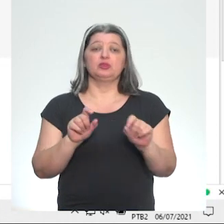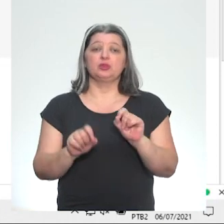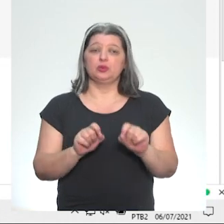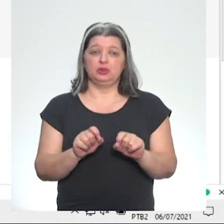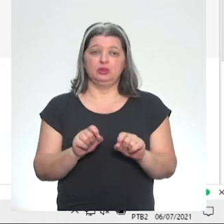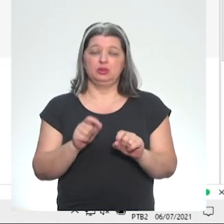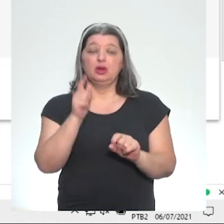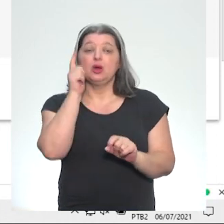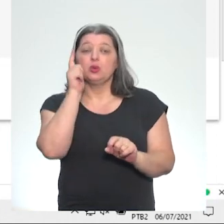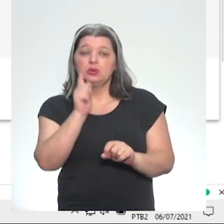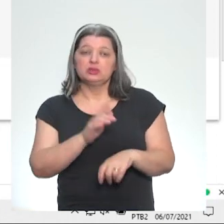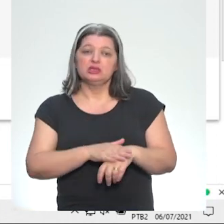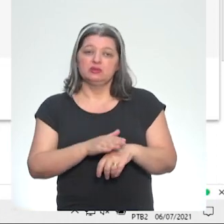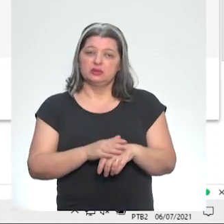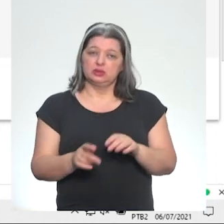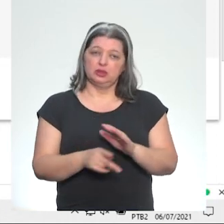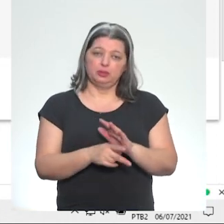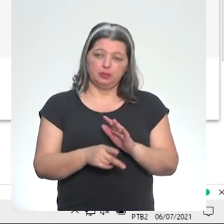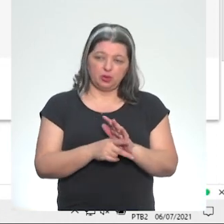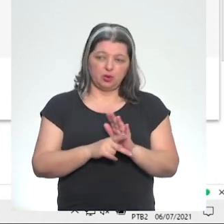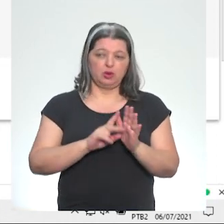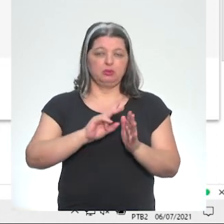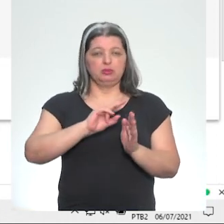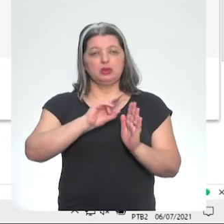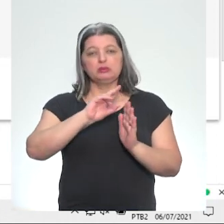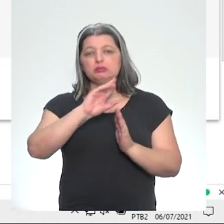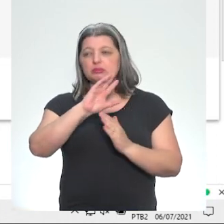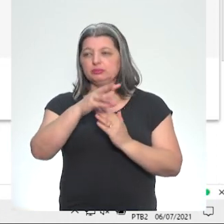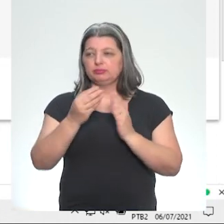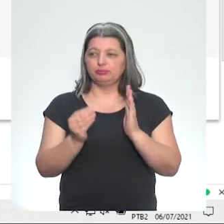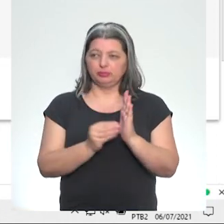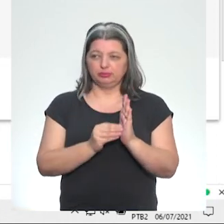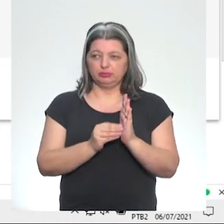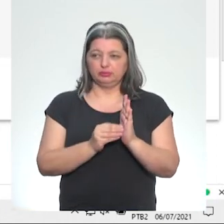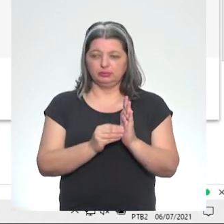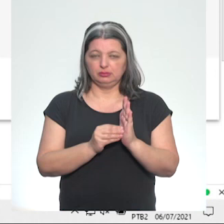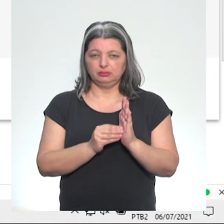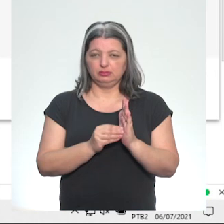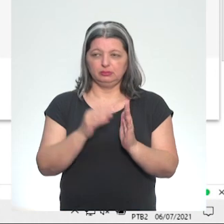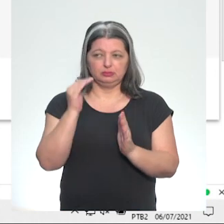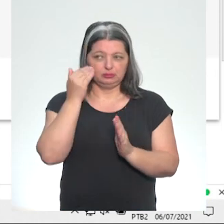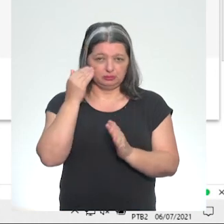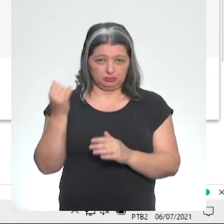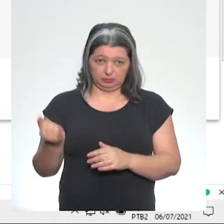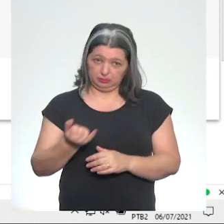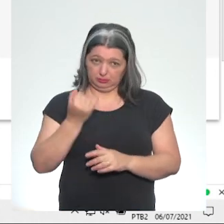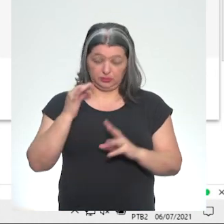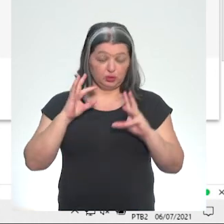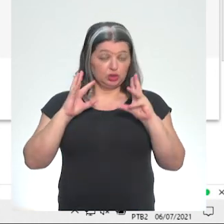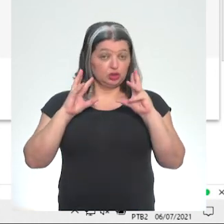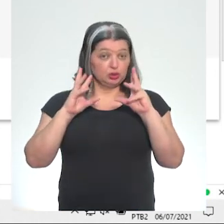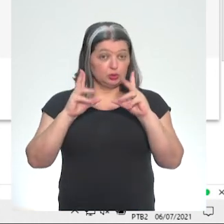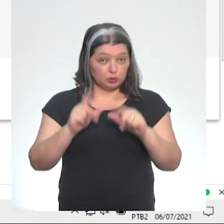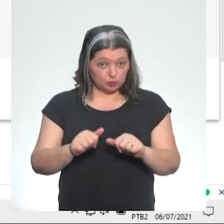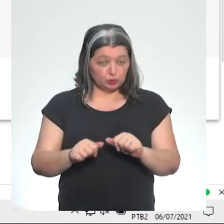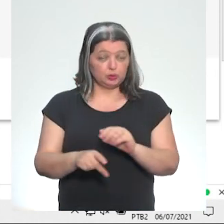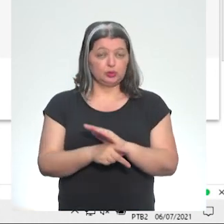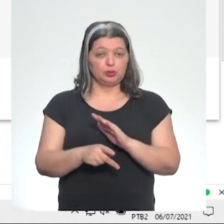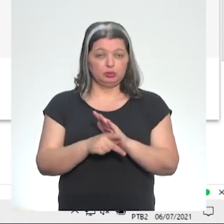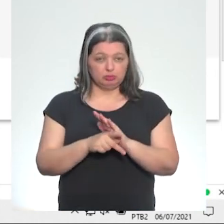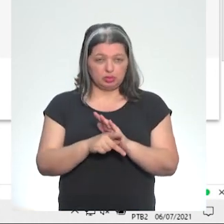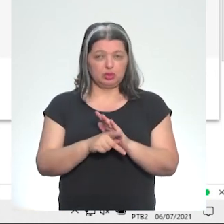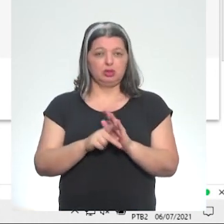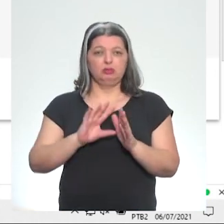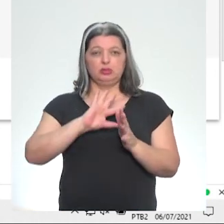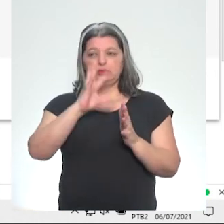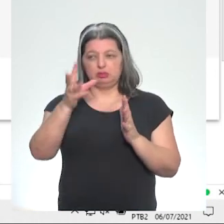conseguir fazer uma linguagem de programação, é muito importante que você entenda que tudo que é colocado na linguagem... Por isso que os códigos